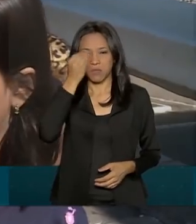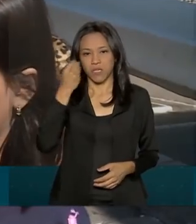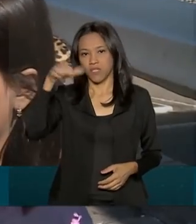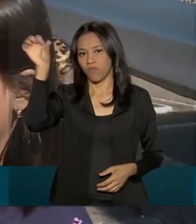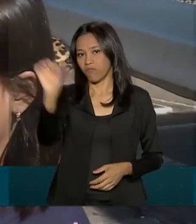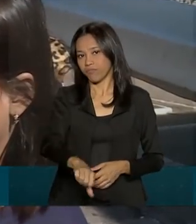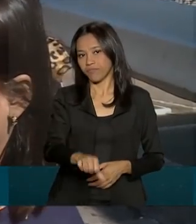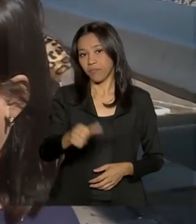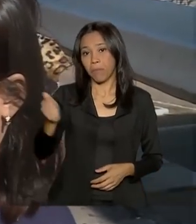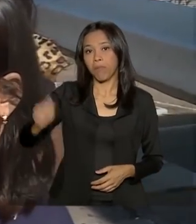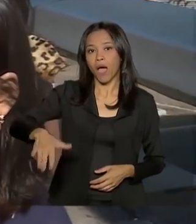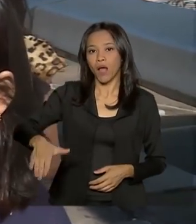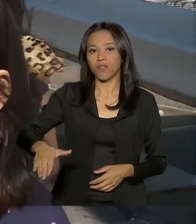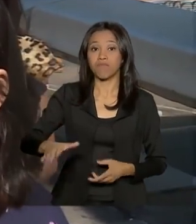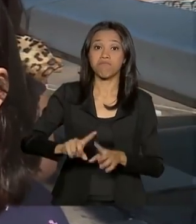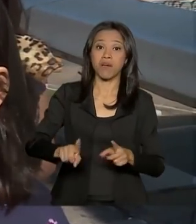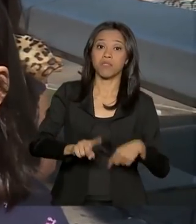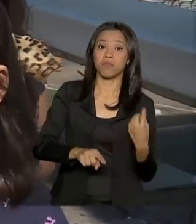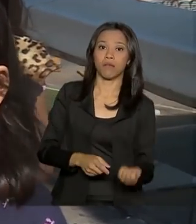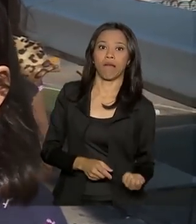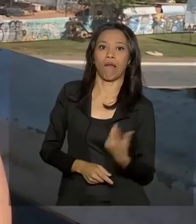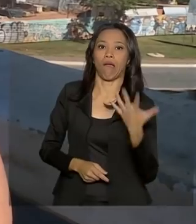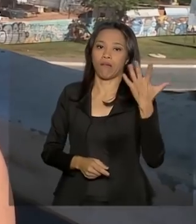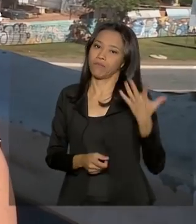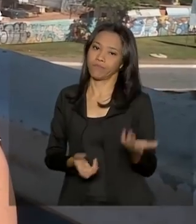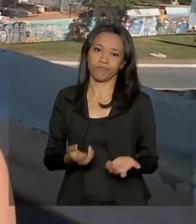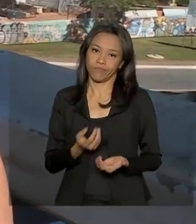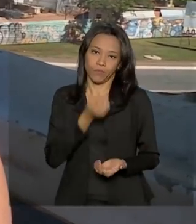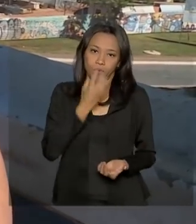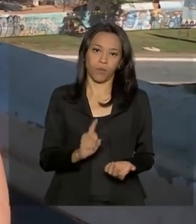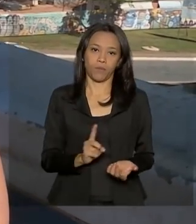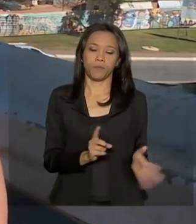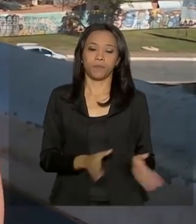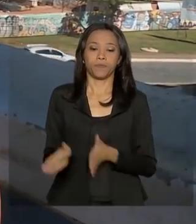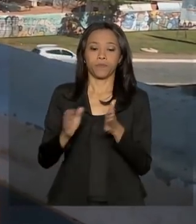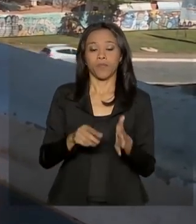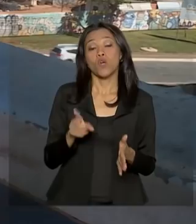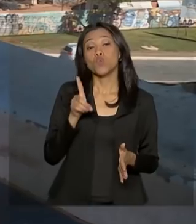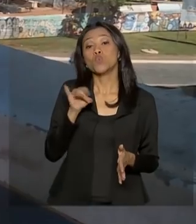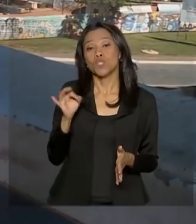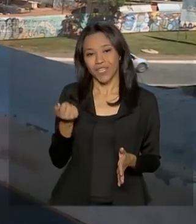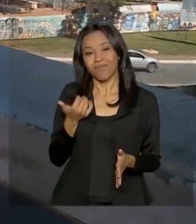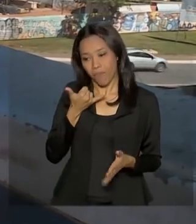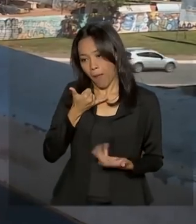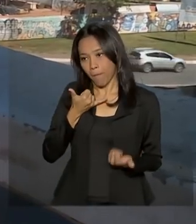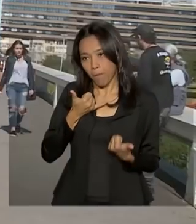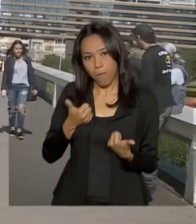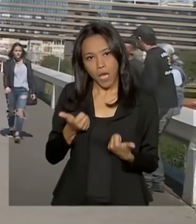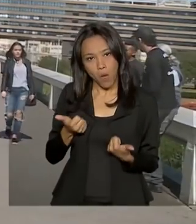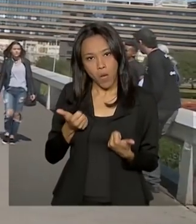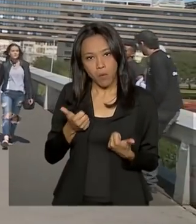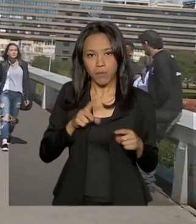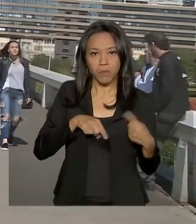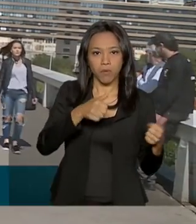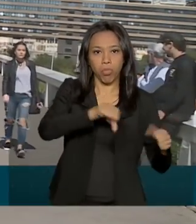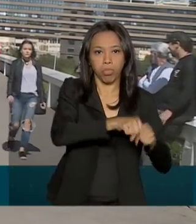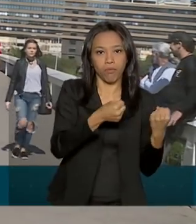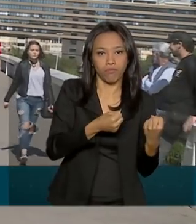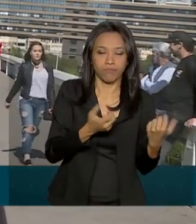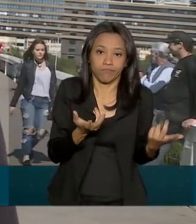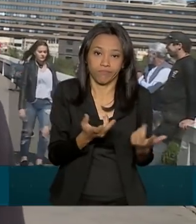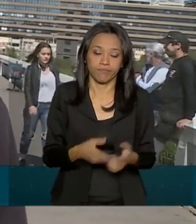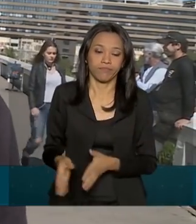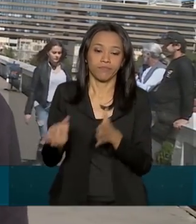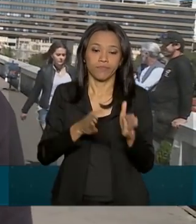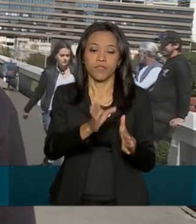porque é um barato que a gente paga caro, né? Não vale a pena. Eles funcionam um dia, no outro dia não funcionam mais. Eu já comprei algum